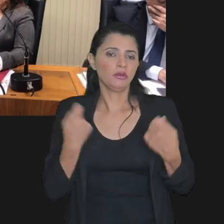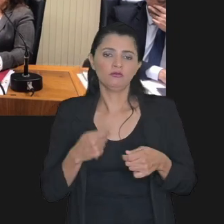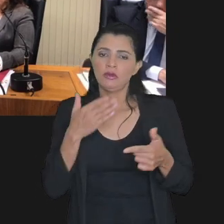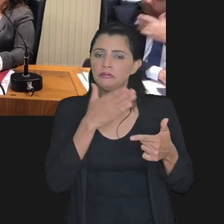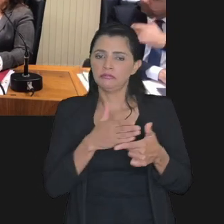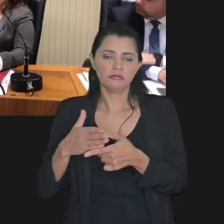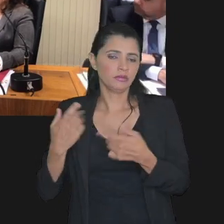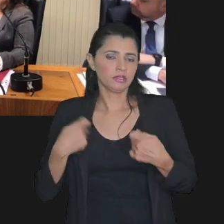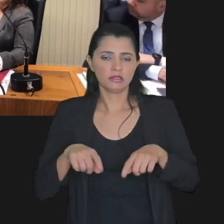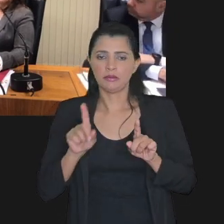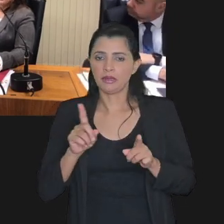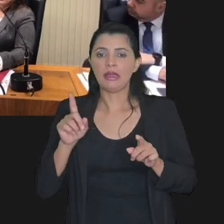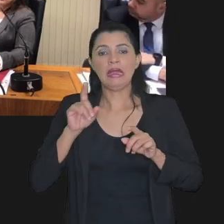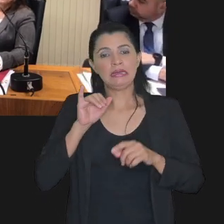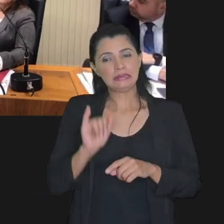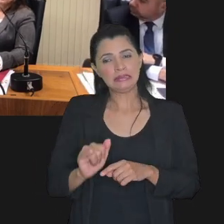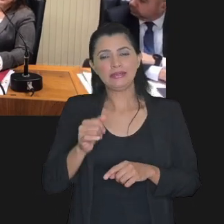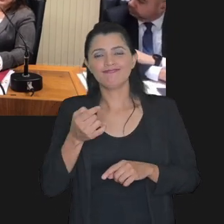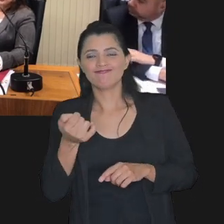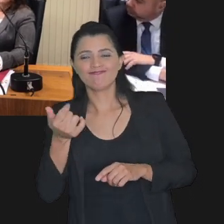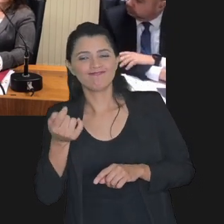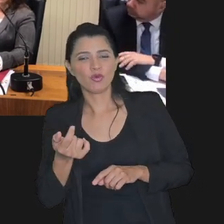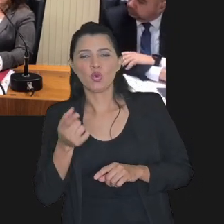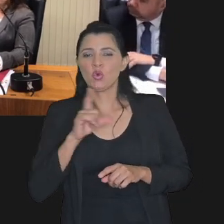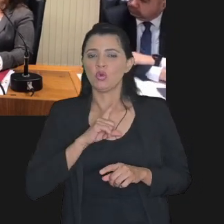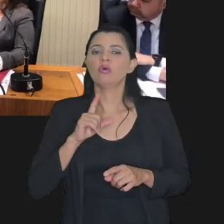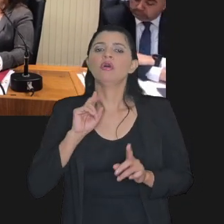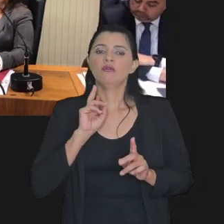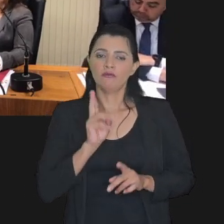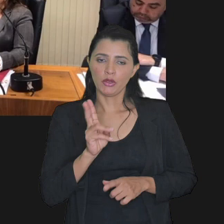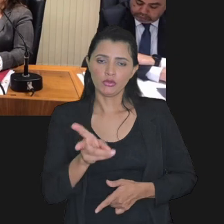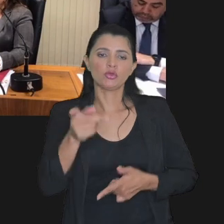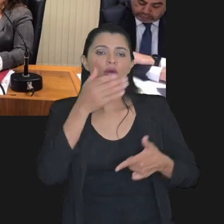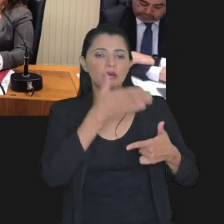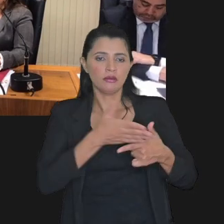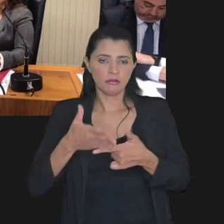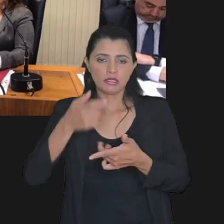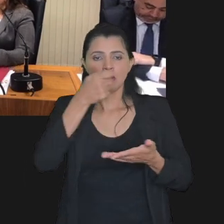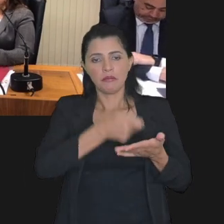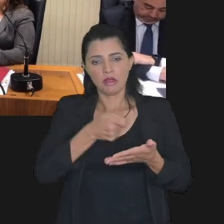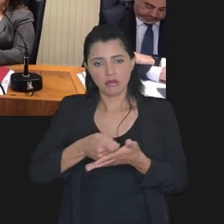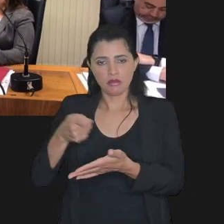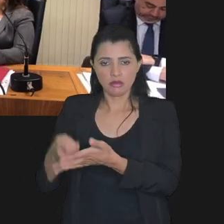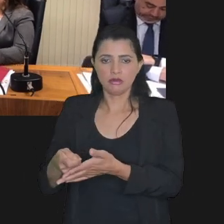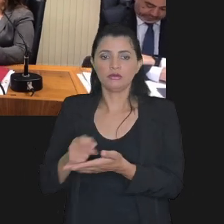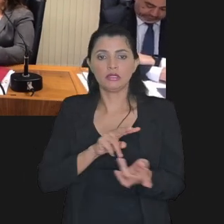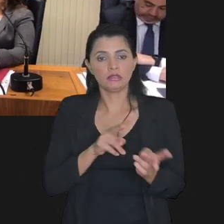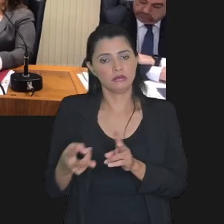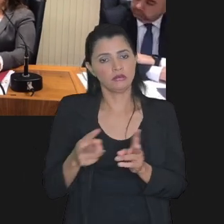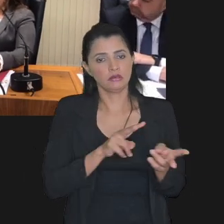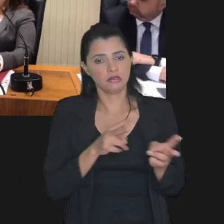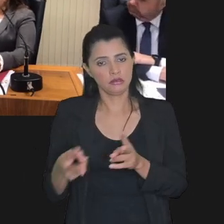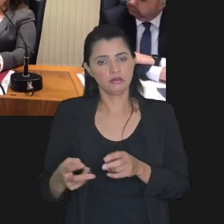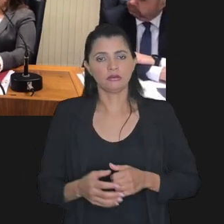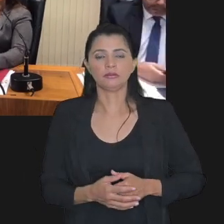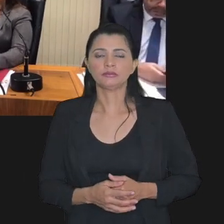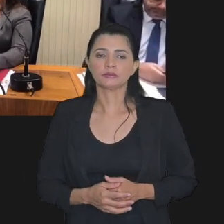não vai mais pagar parcelas se o precatório for insuficiente ele vai continuar pagando parcelas da transação